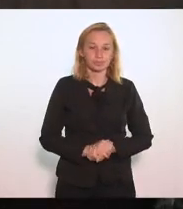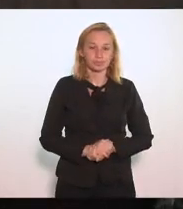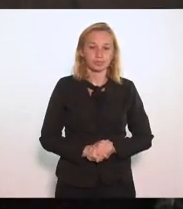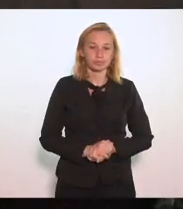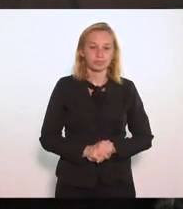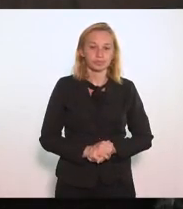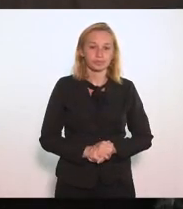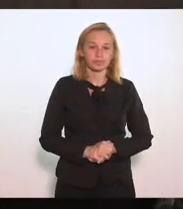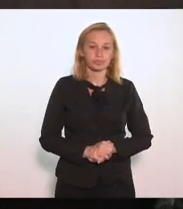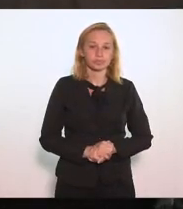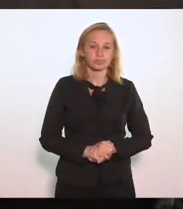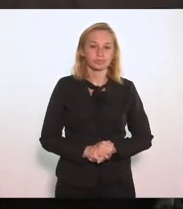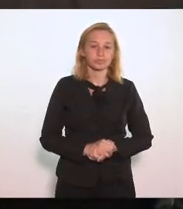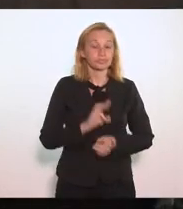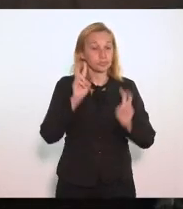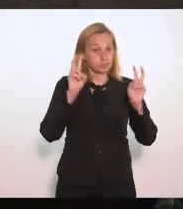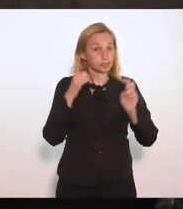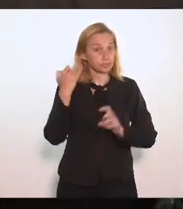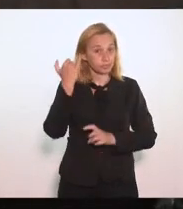De um fato Muito interessante